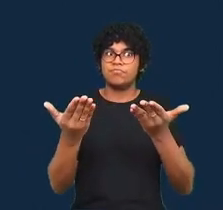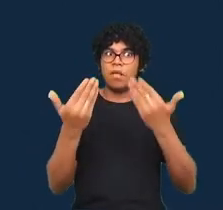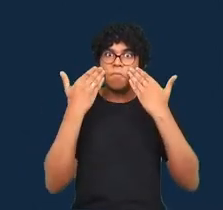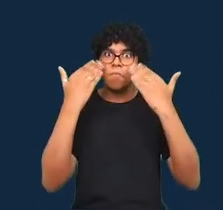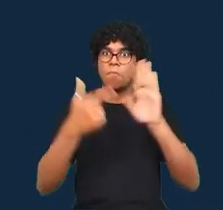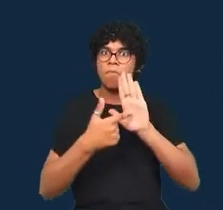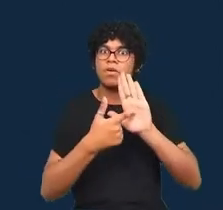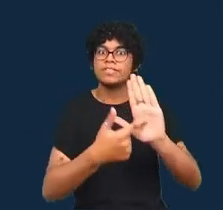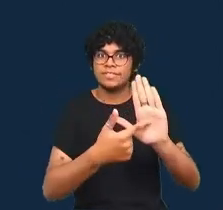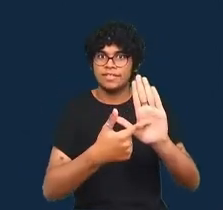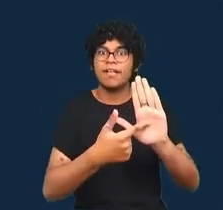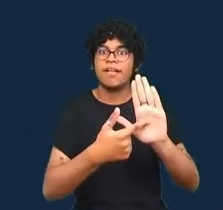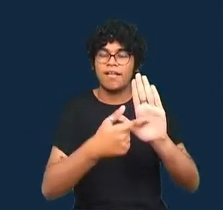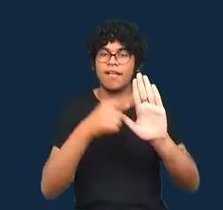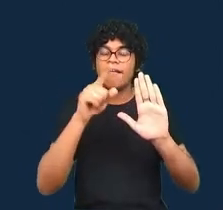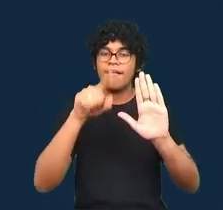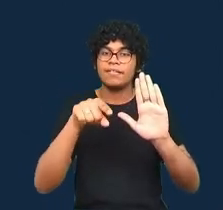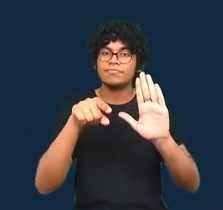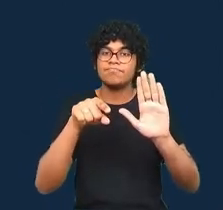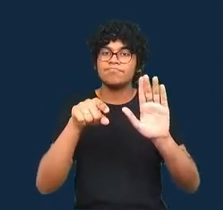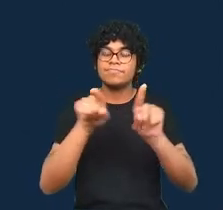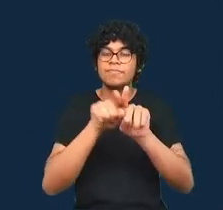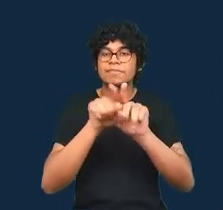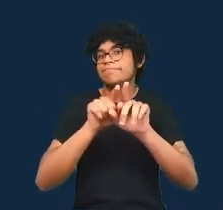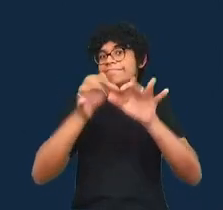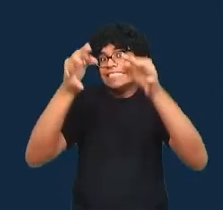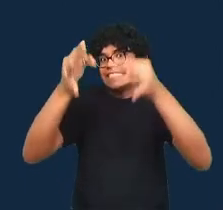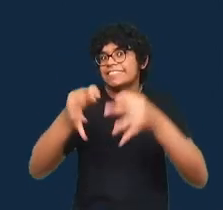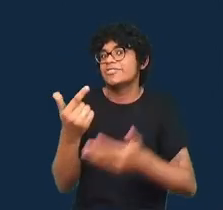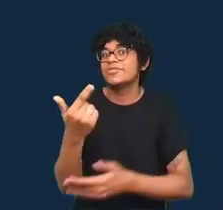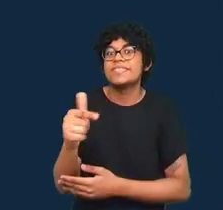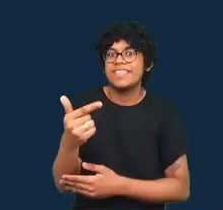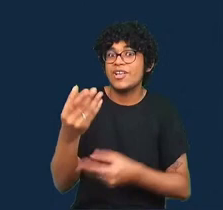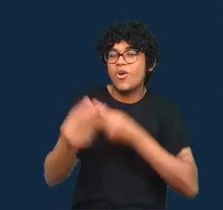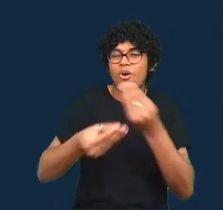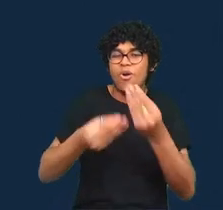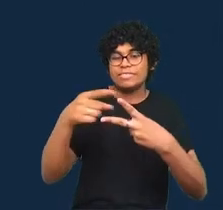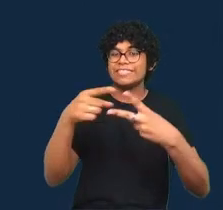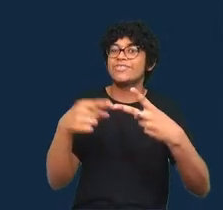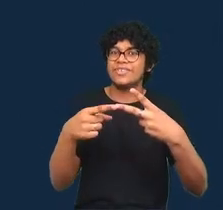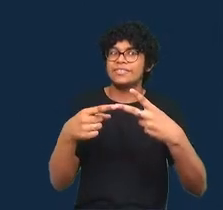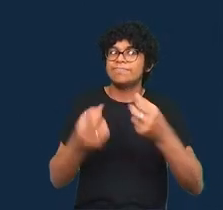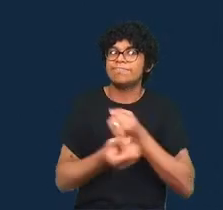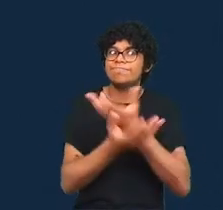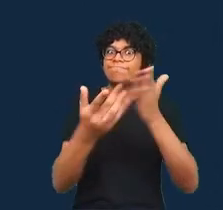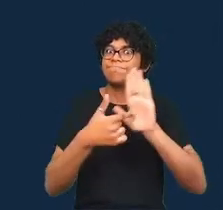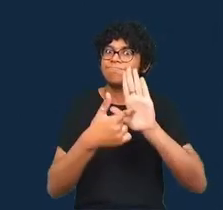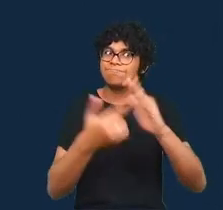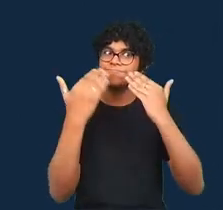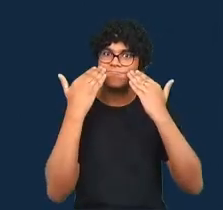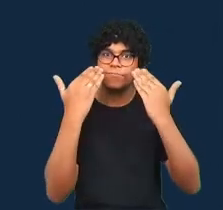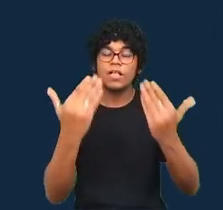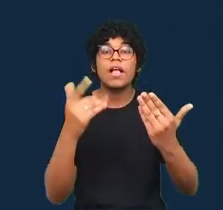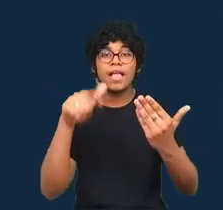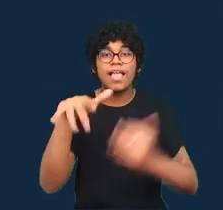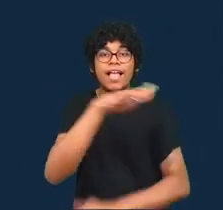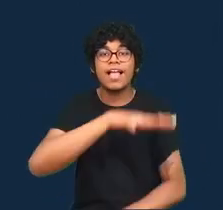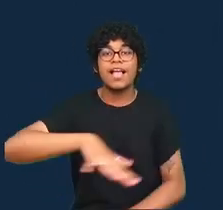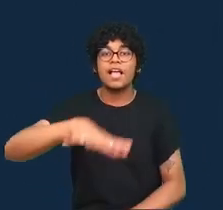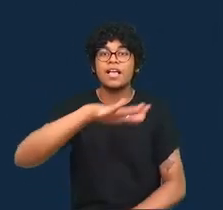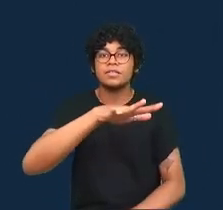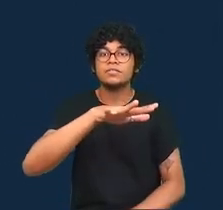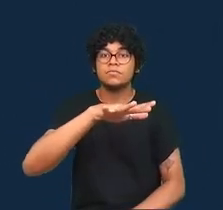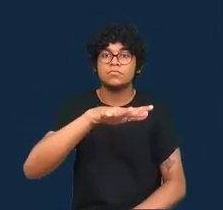provisoriedade e incerteza e uma das áreas que ele sugere que exige mais atenção é como que a